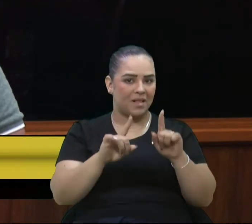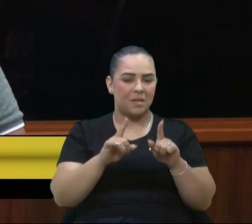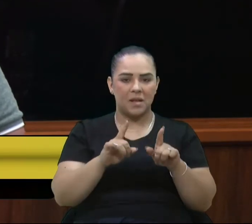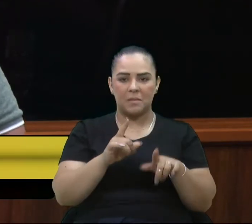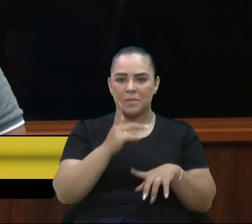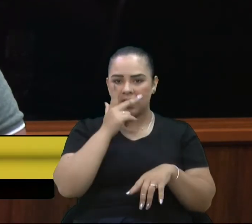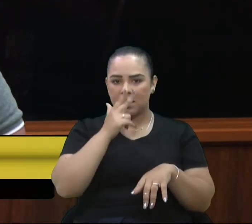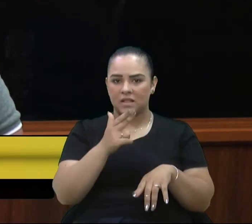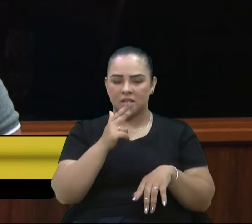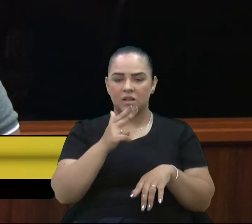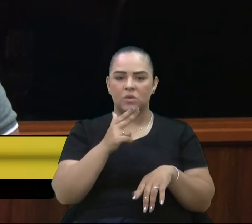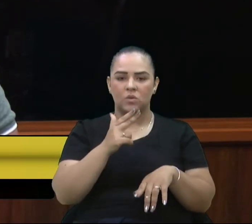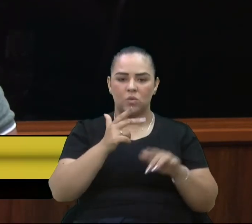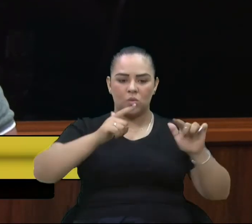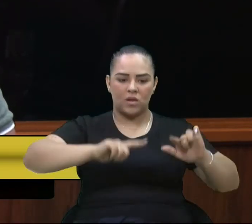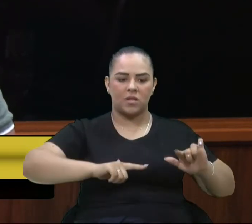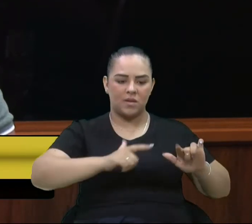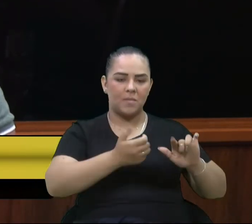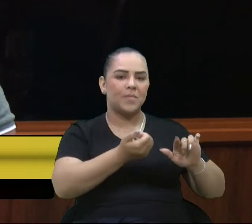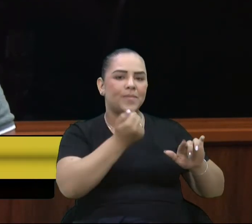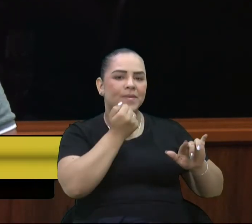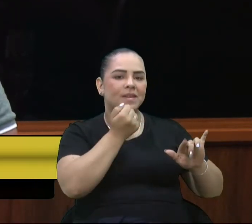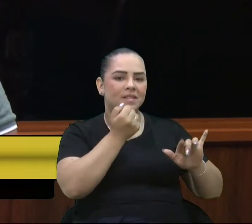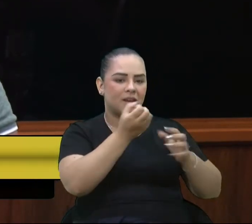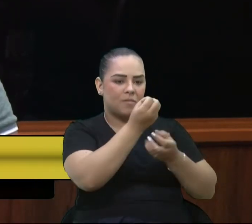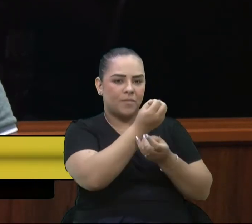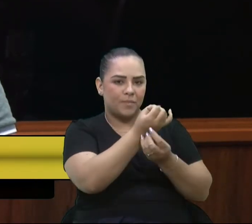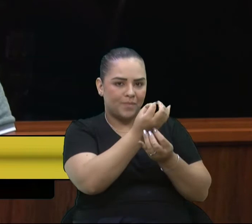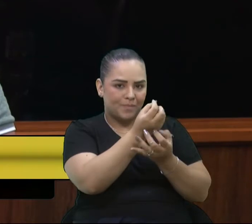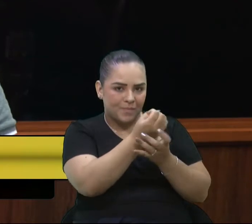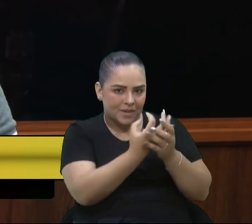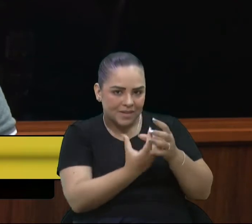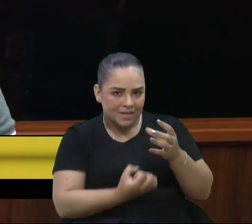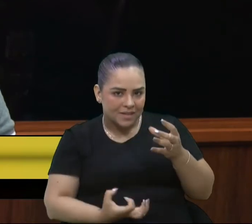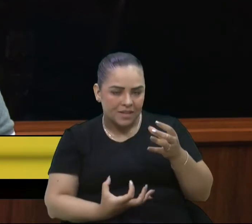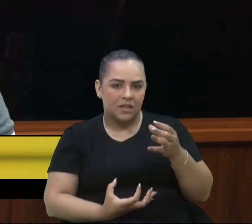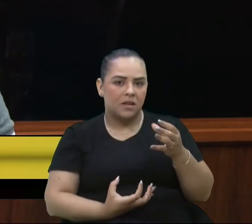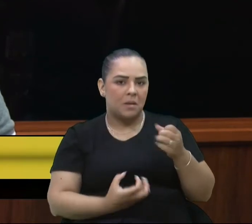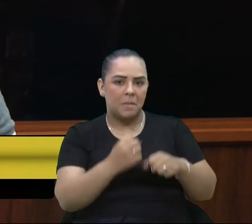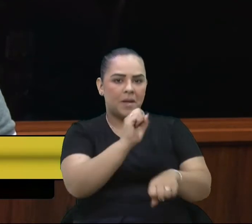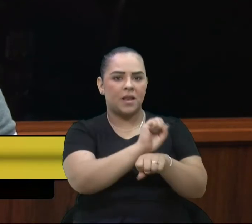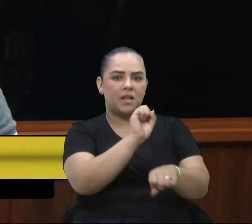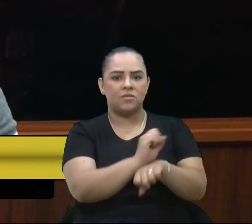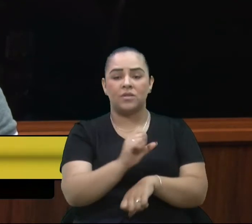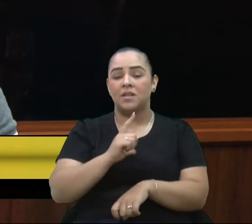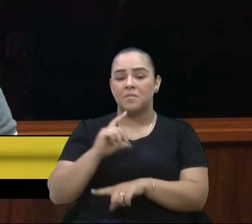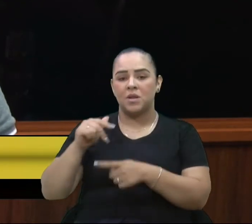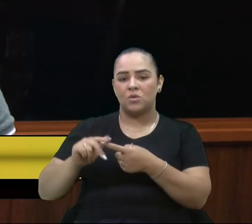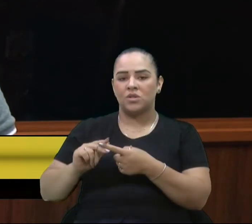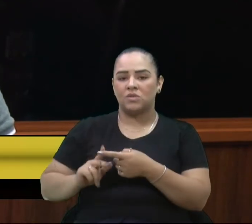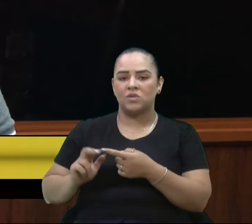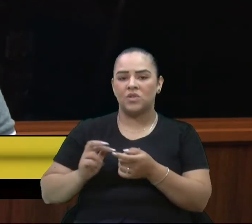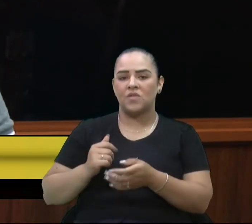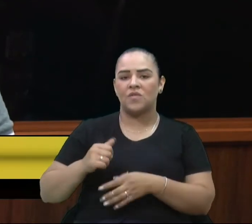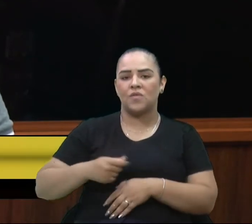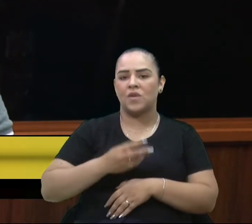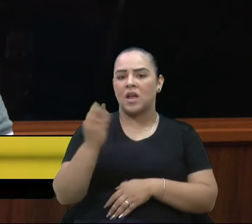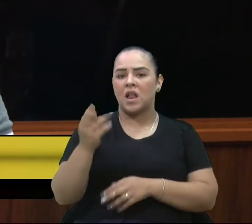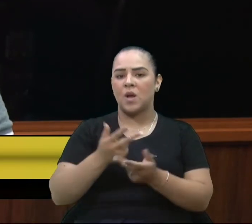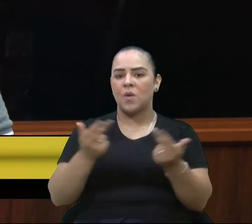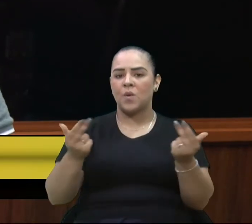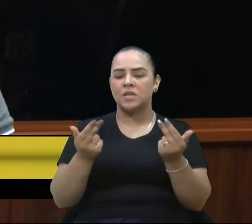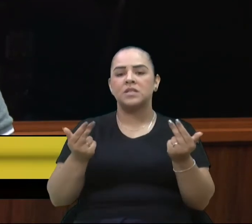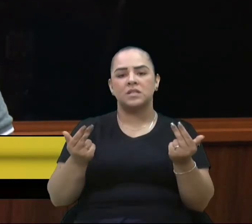parado de que a manutenção de várias coisas simples e baratas em